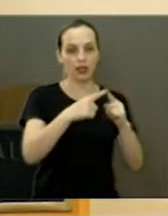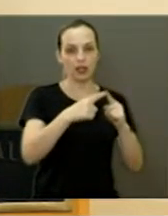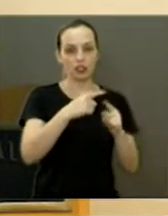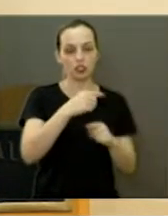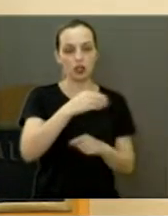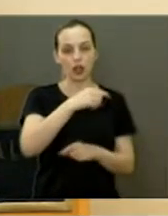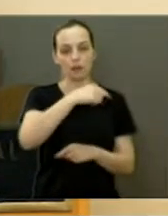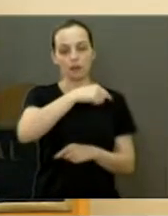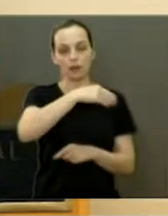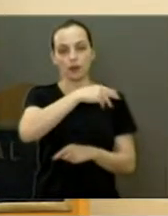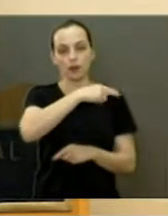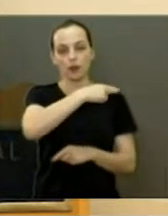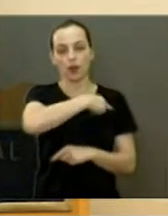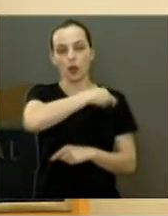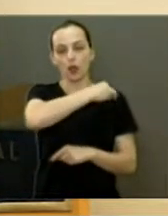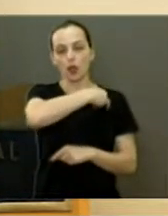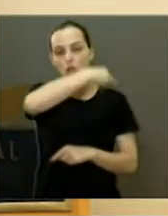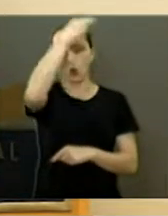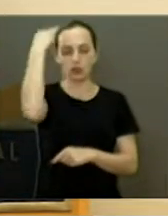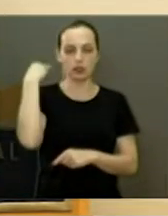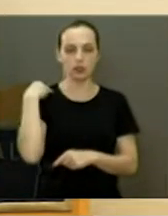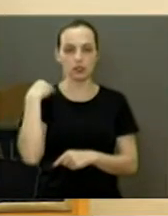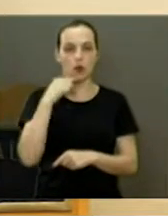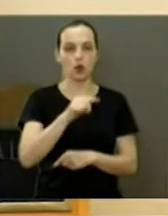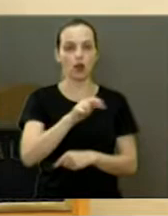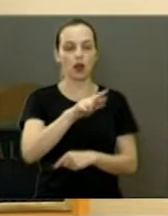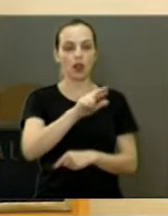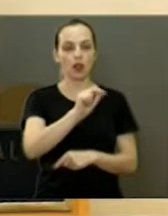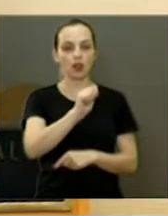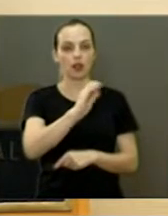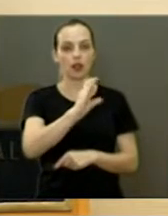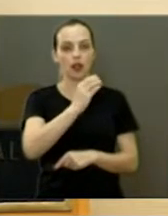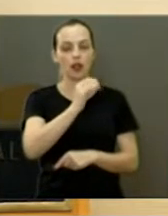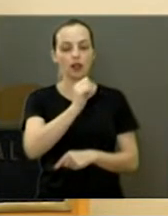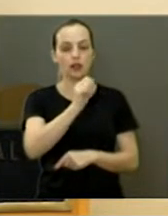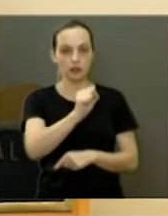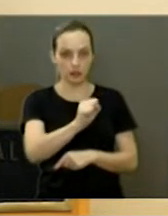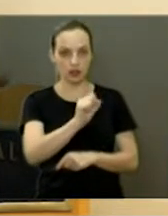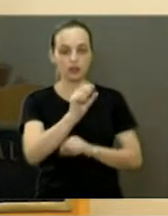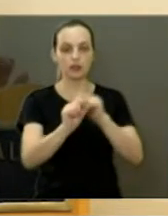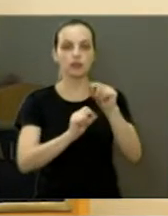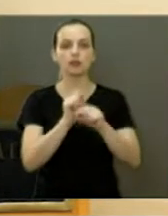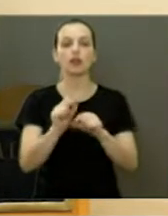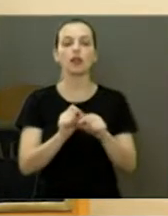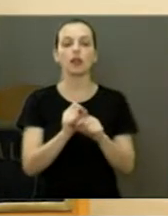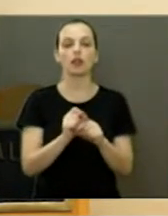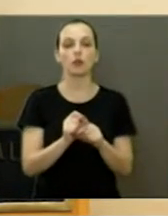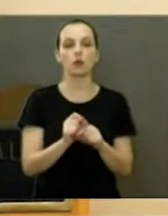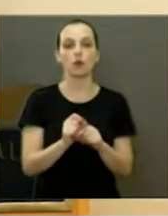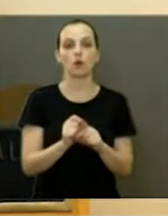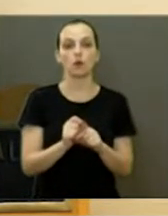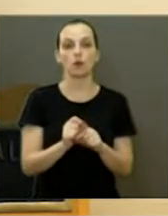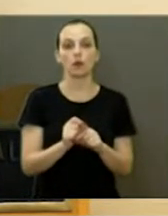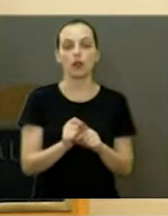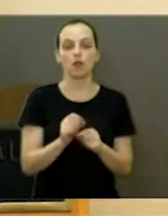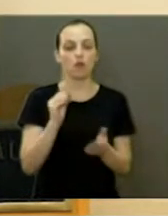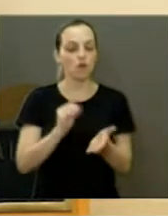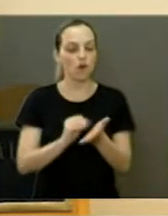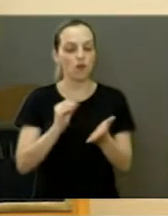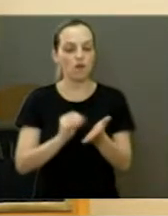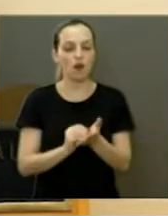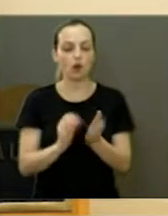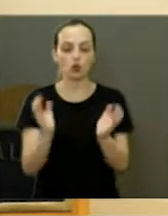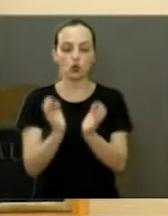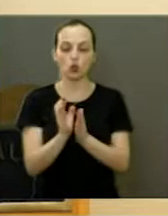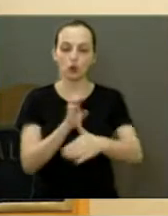Ele deixou uma lacuna nessa comunidade muito grande e na classe empresarial. Ele